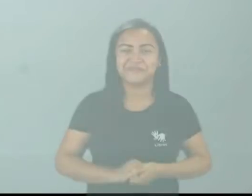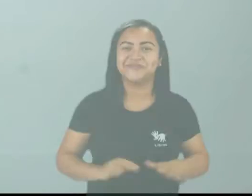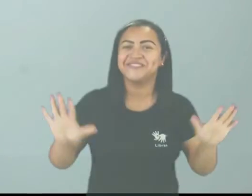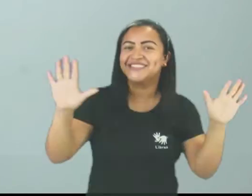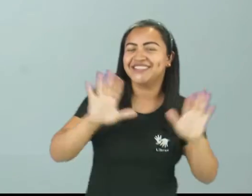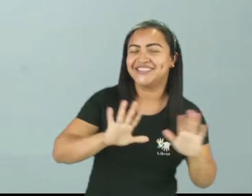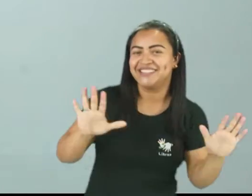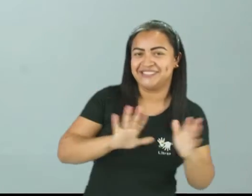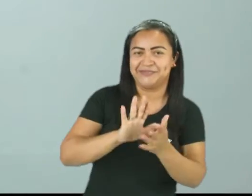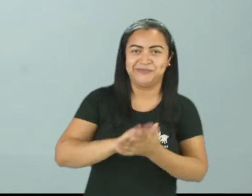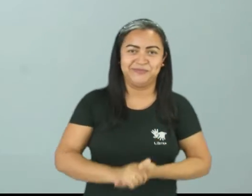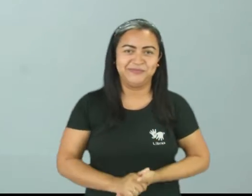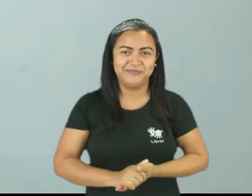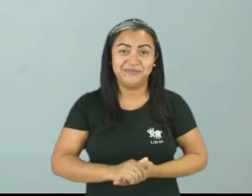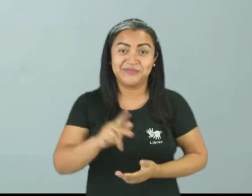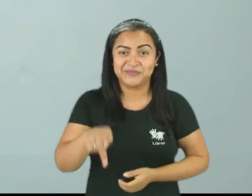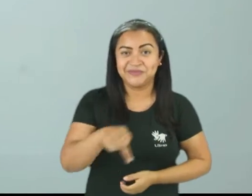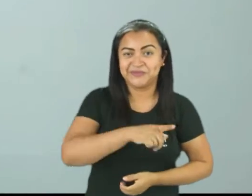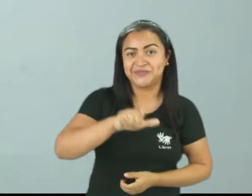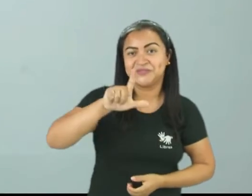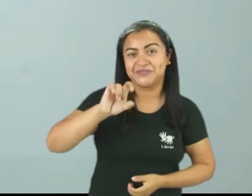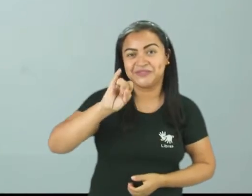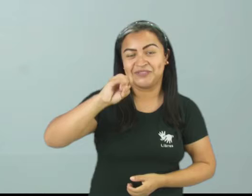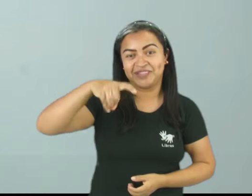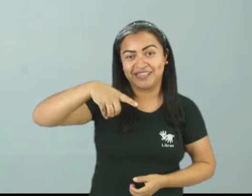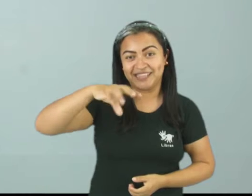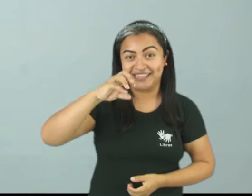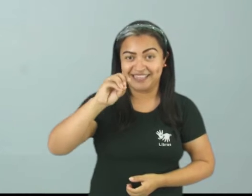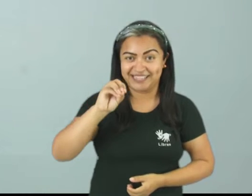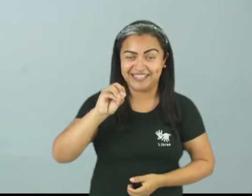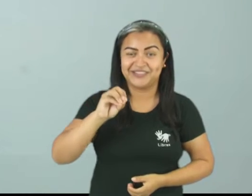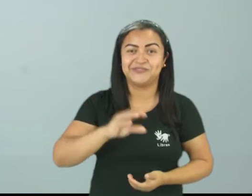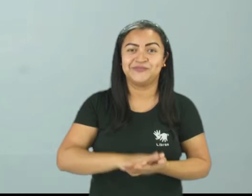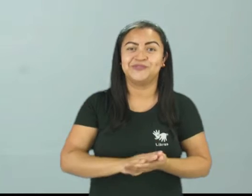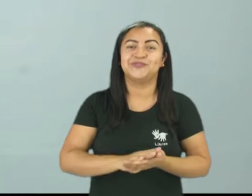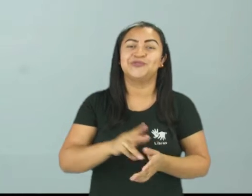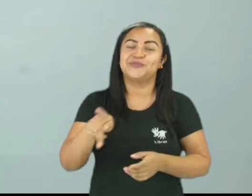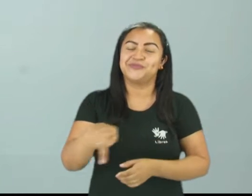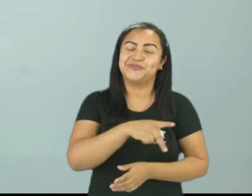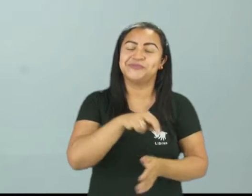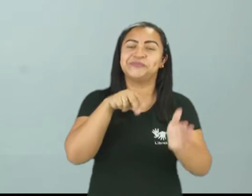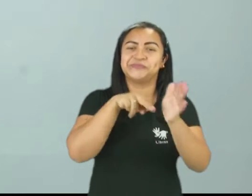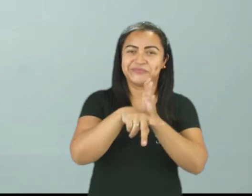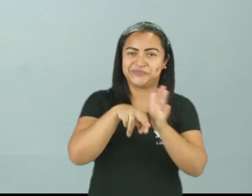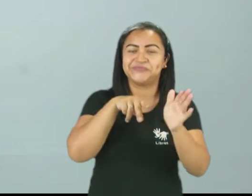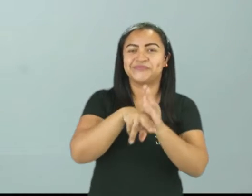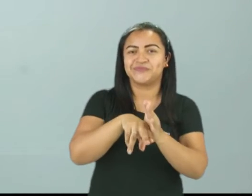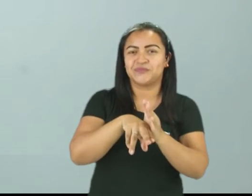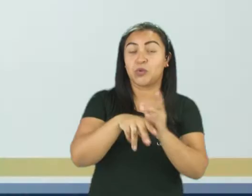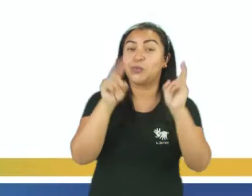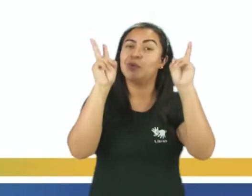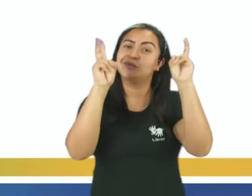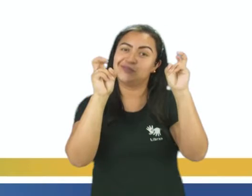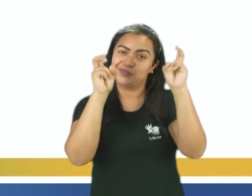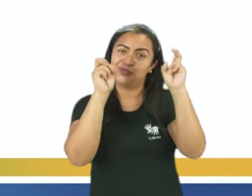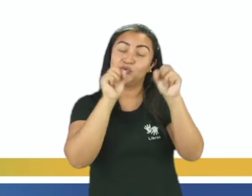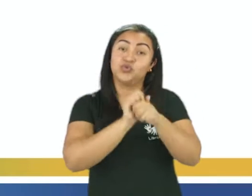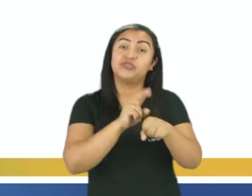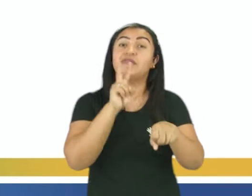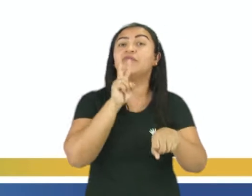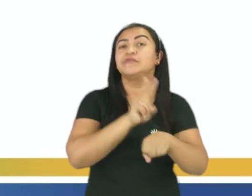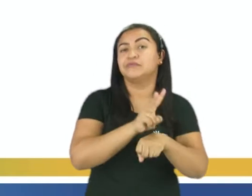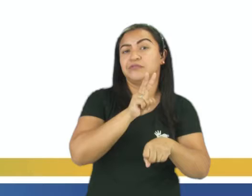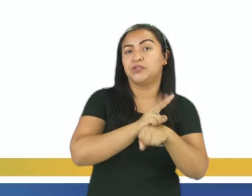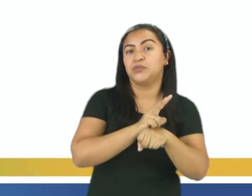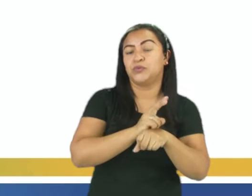Olá pessoal, eu sou o professor Lidl Johnson de Biologia. O assunto de hoje é o tratamento de esgoto, aula